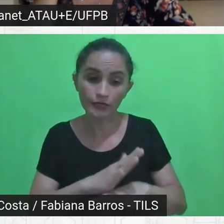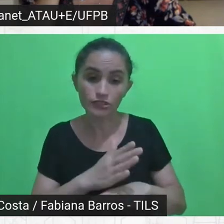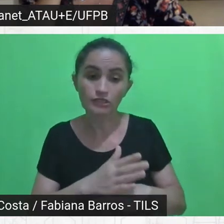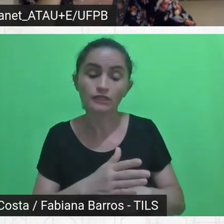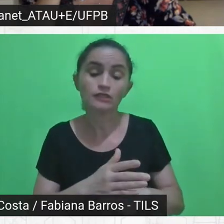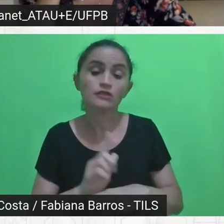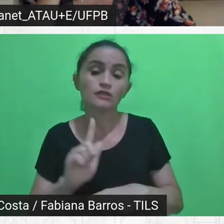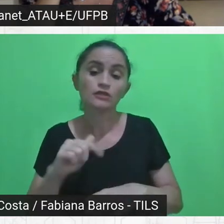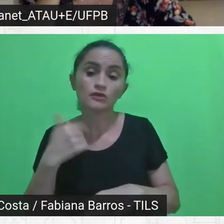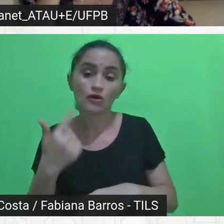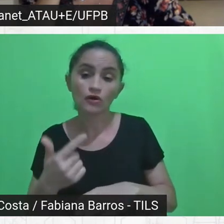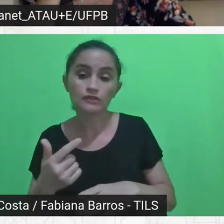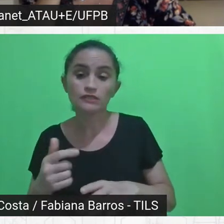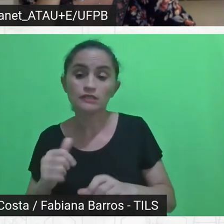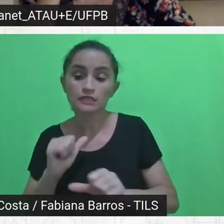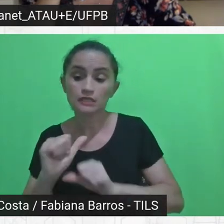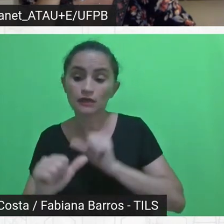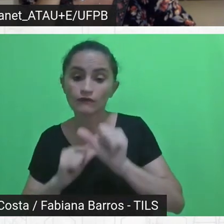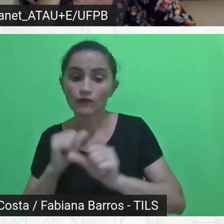como...